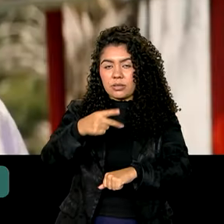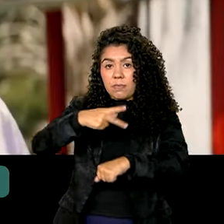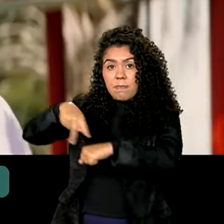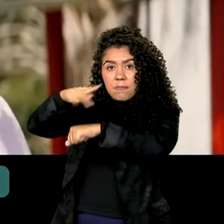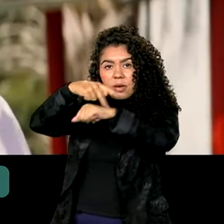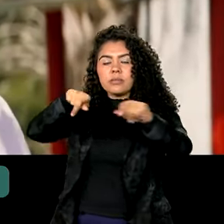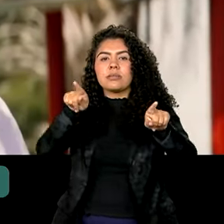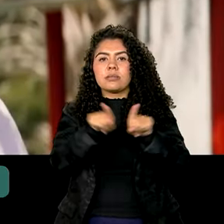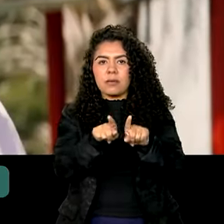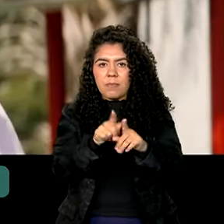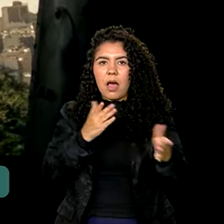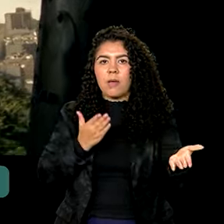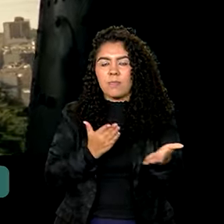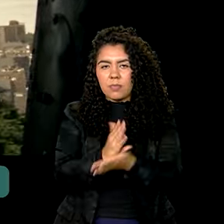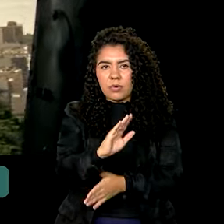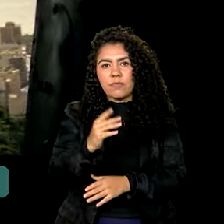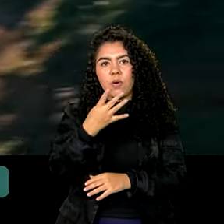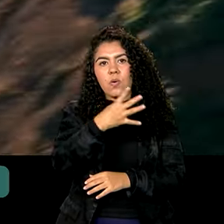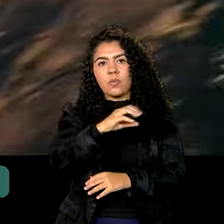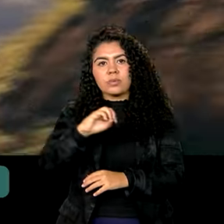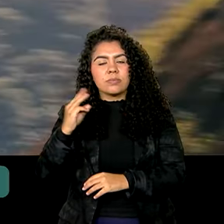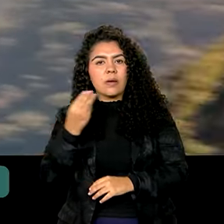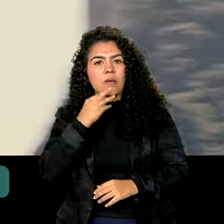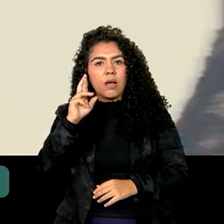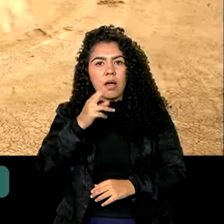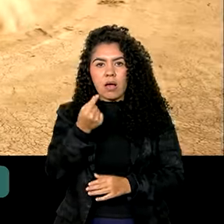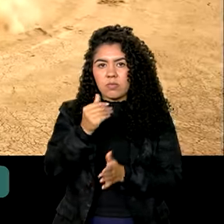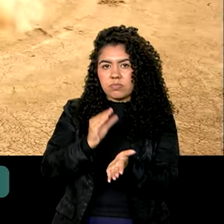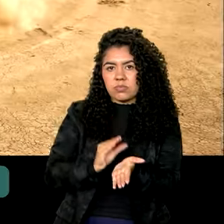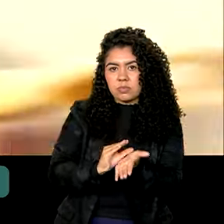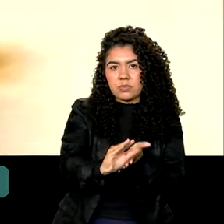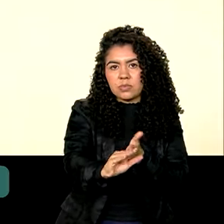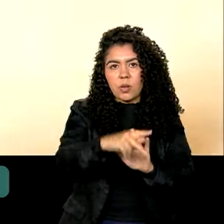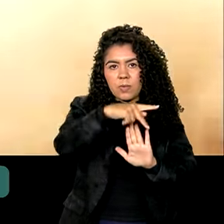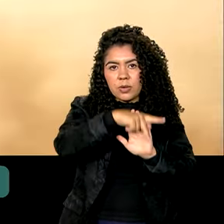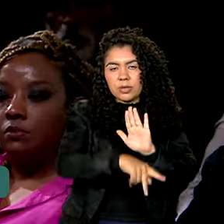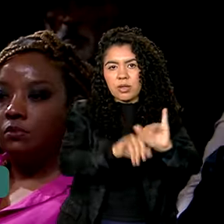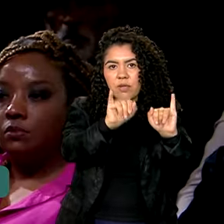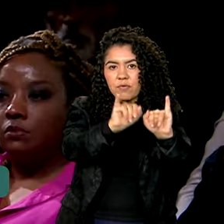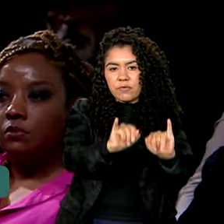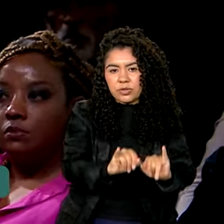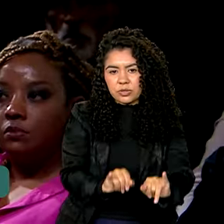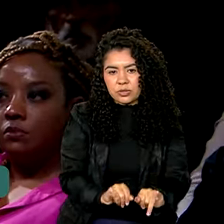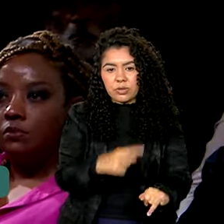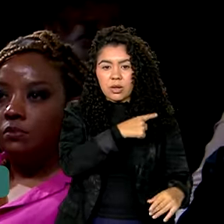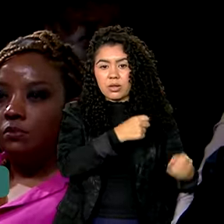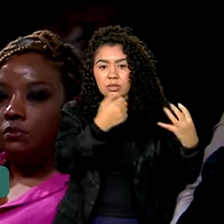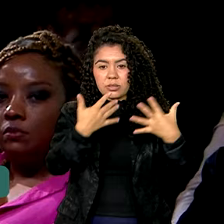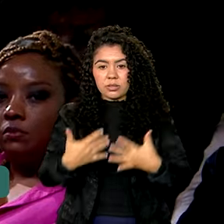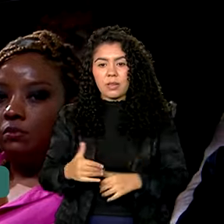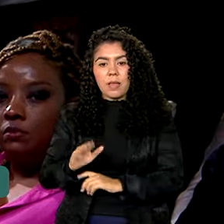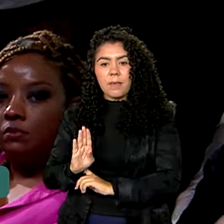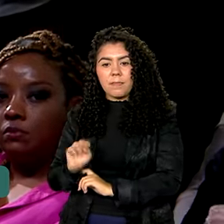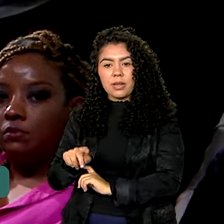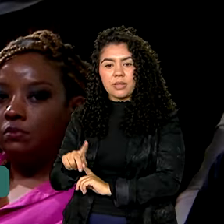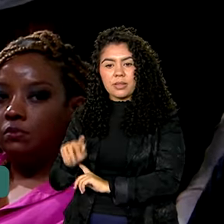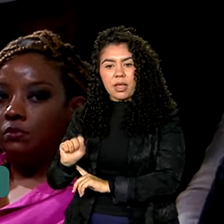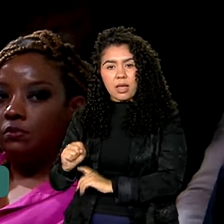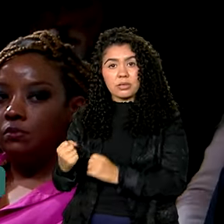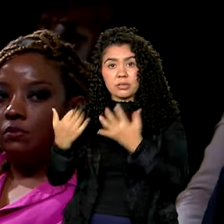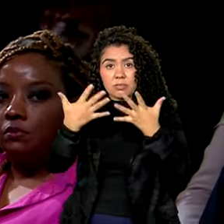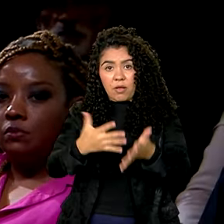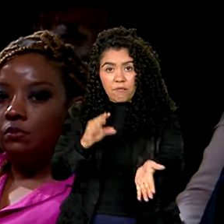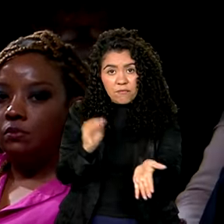aprovados 400 milhões de reais para crédito destinado a projetos de infraestrutura. O BNDES assegura que não vai faltar